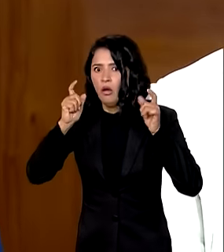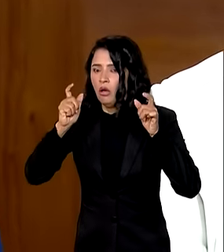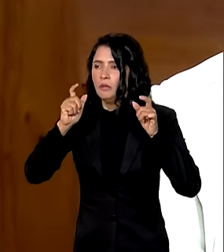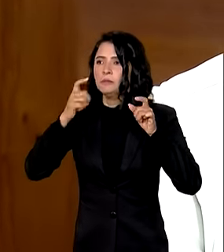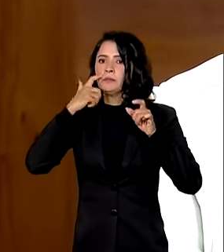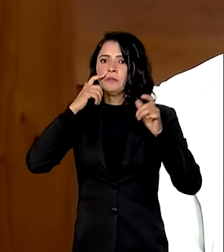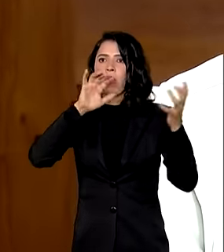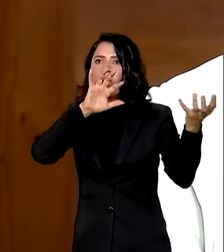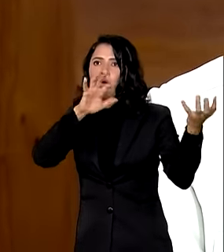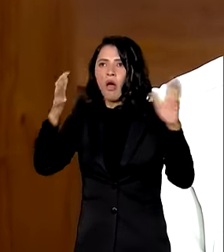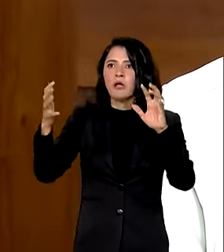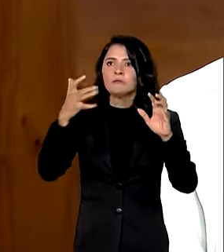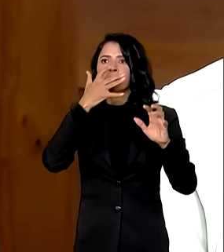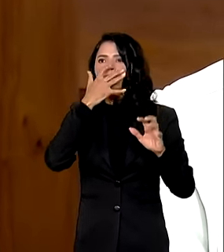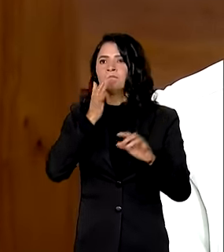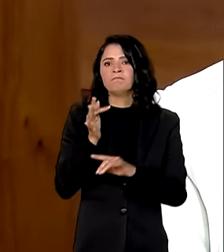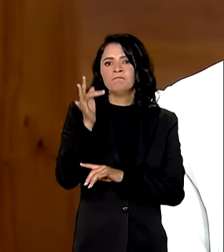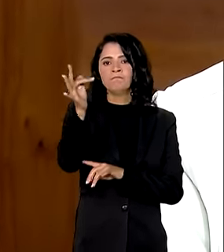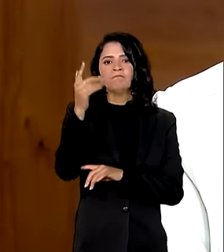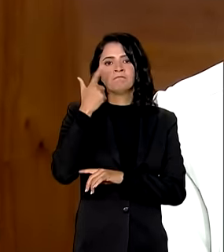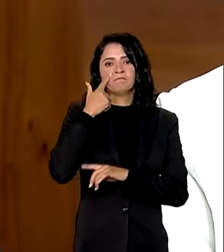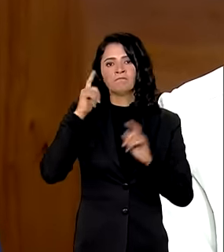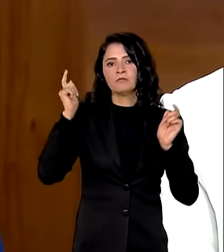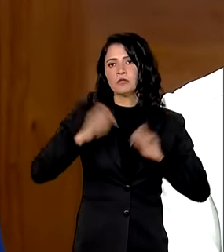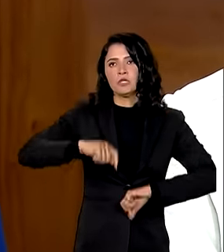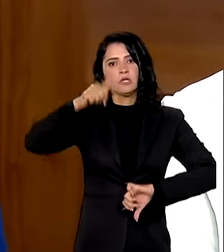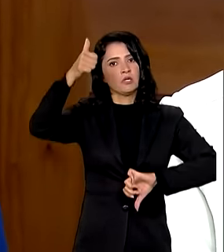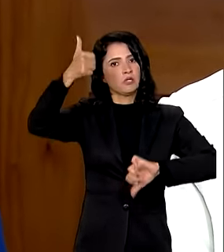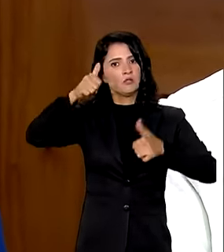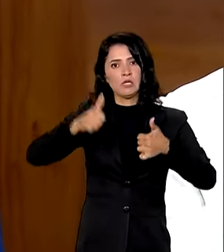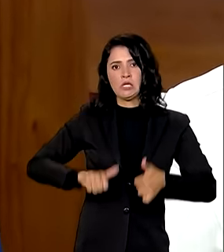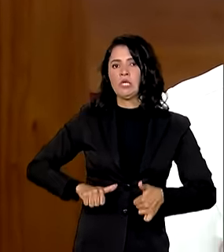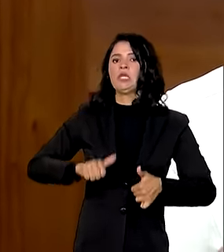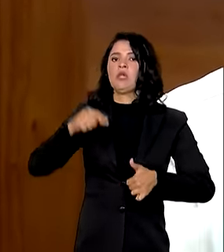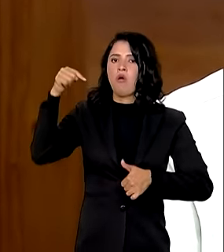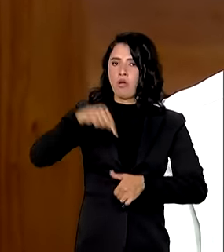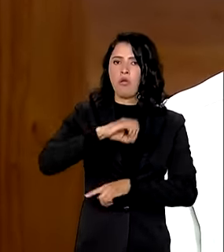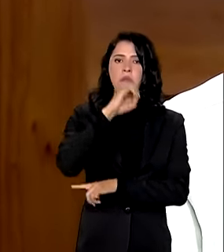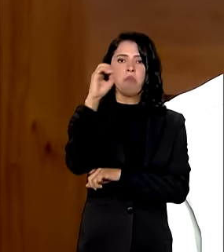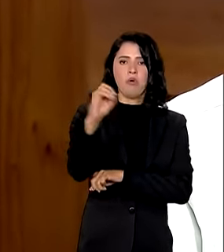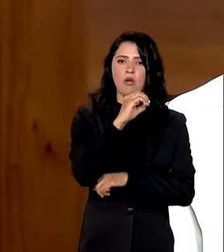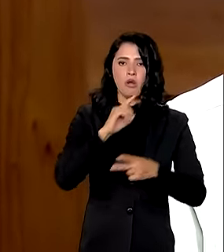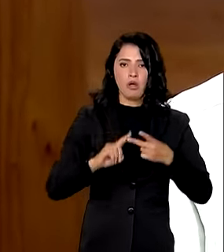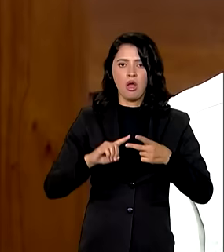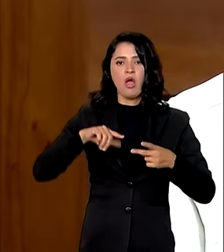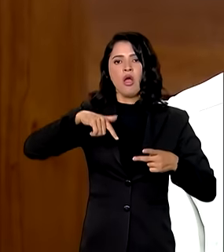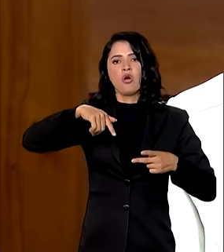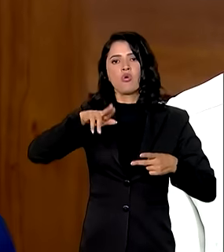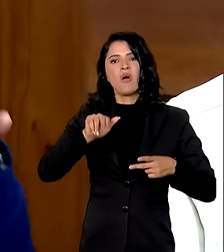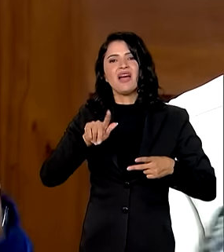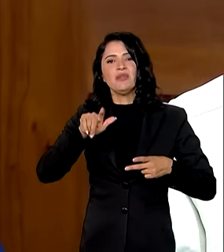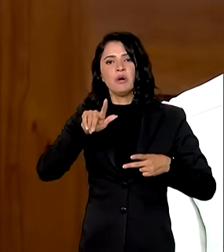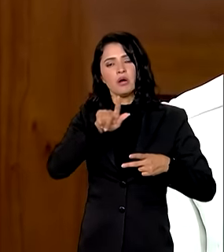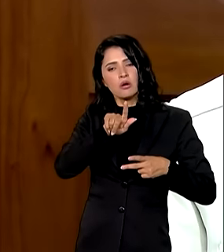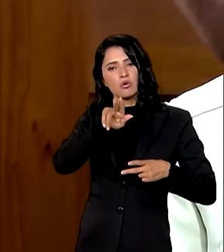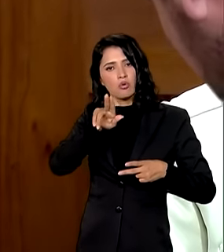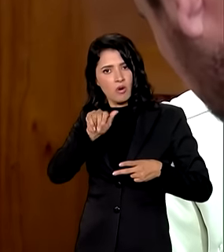previsões do tempo para que Porto Alegre, Guaíba e adjacentes